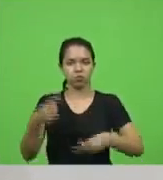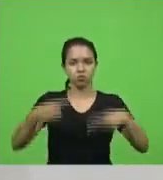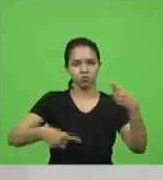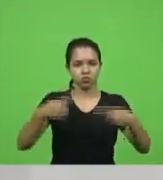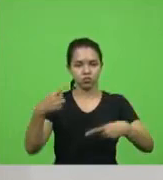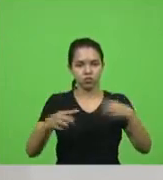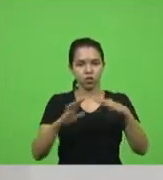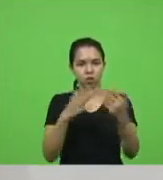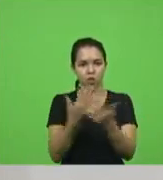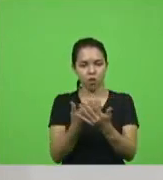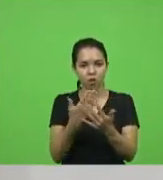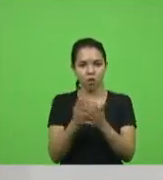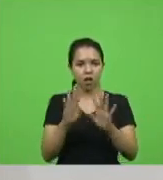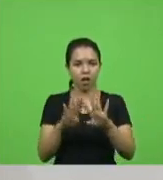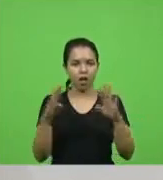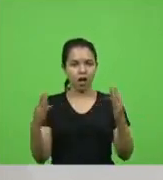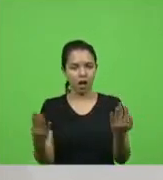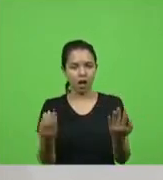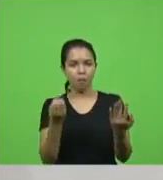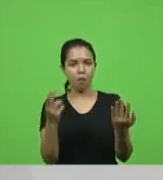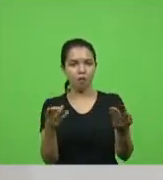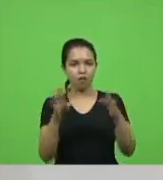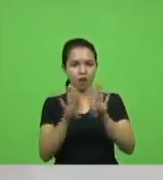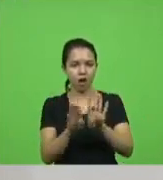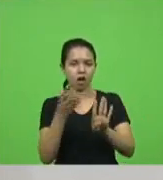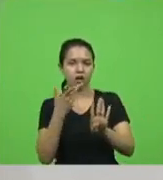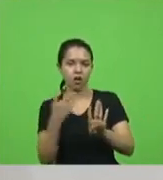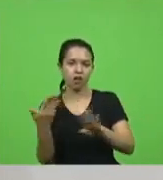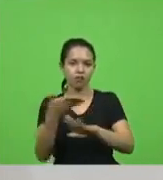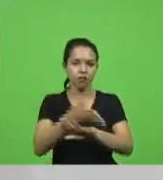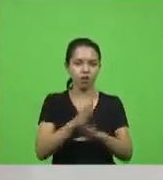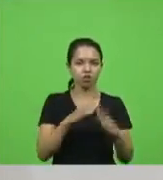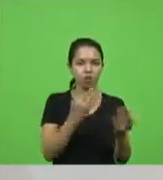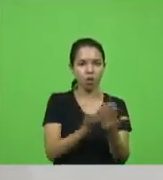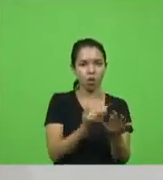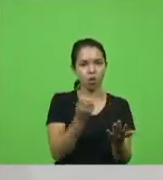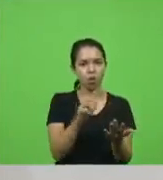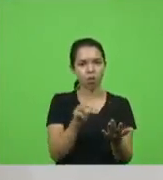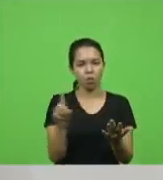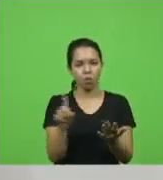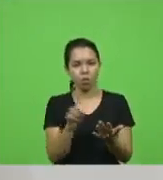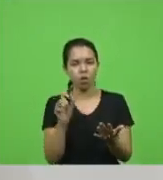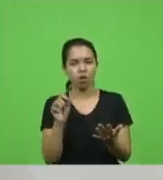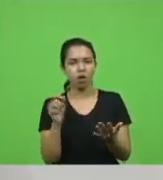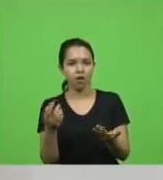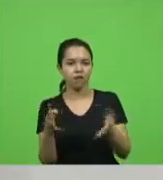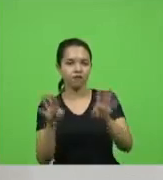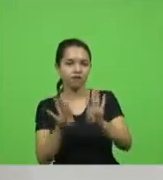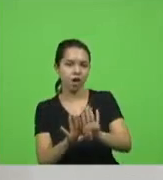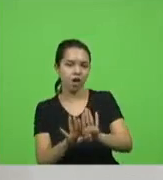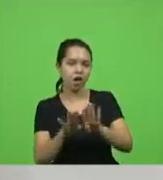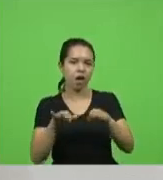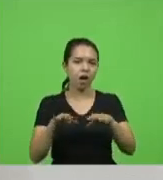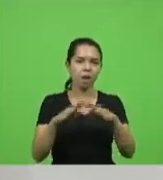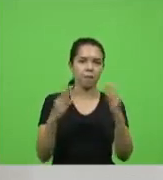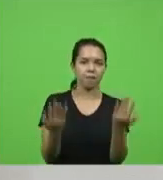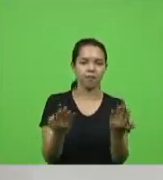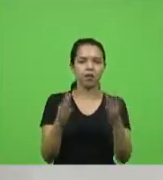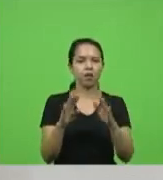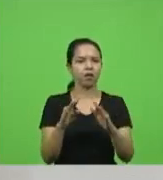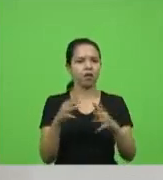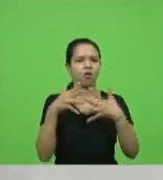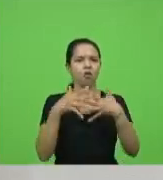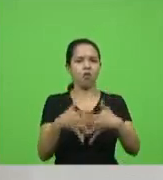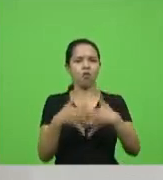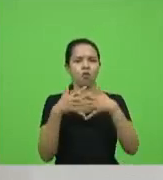fecha se criança vai para escola se não vai o que é que fica o que é que abre o que é que fecha fica numa confusão nós